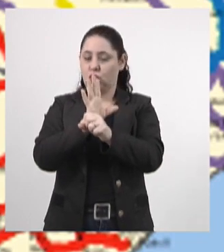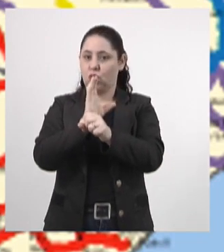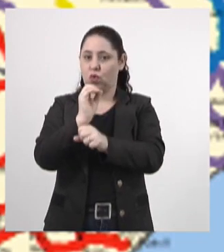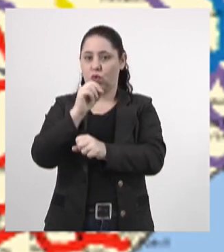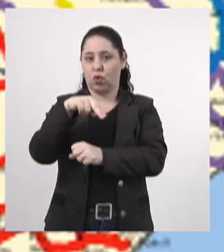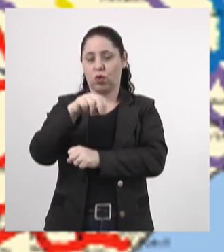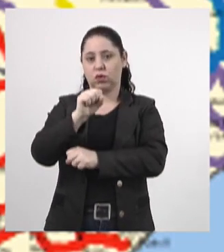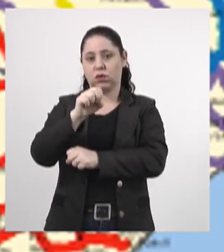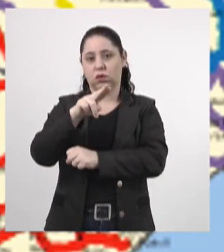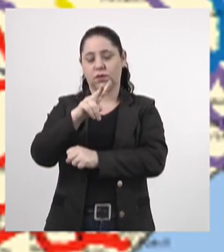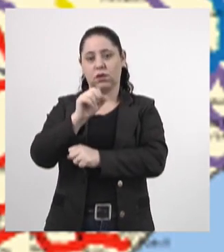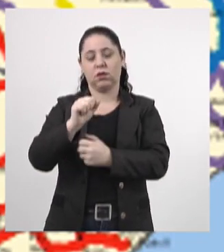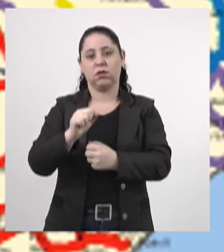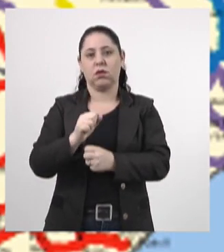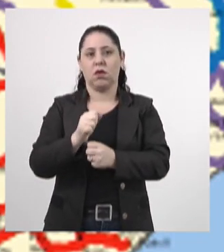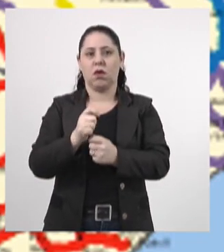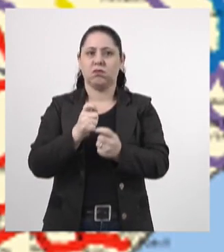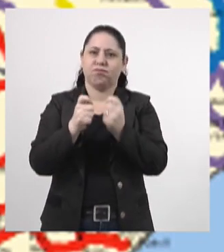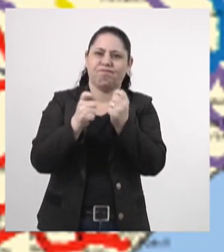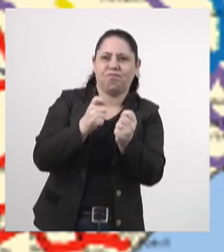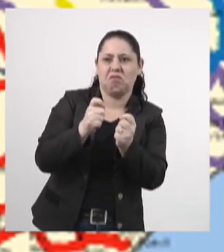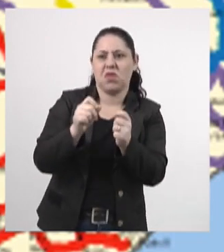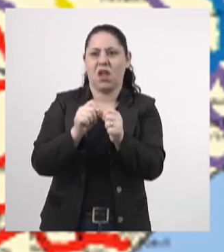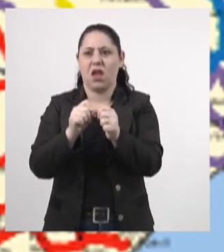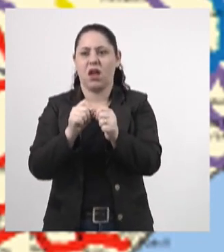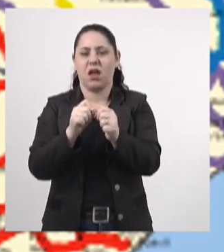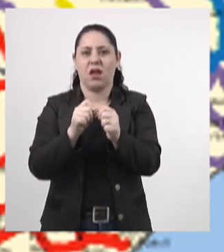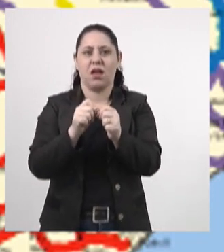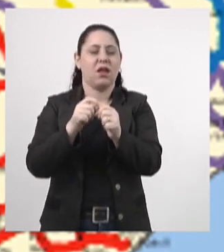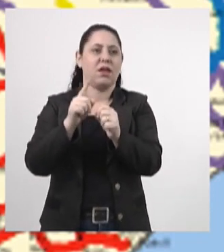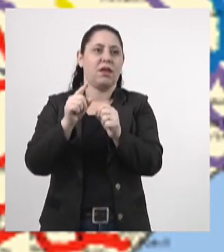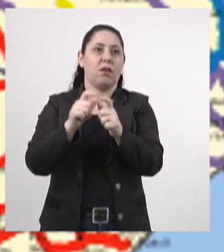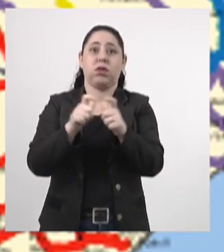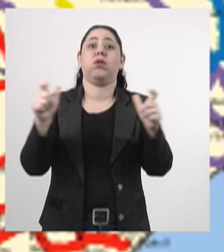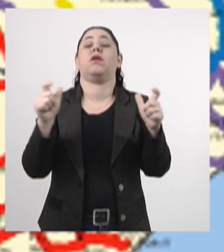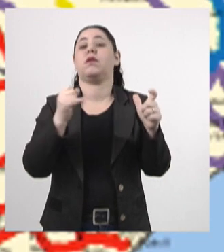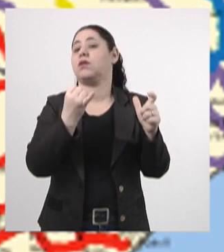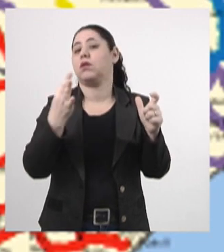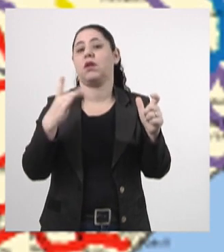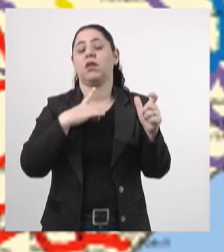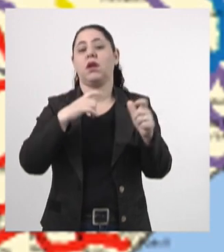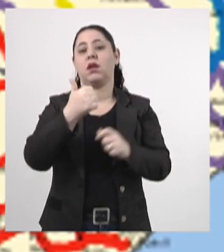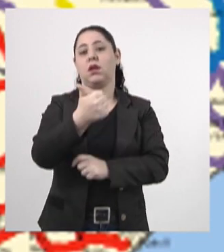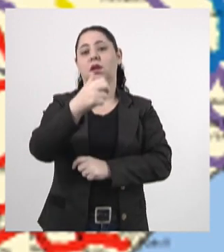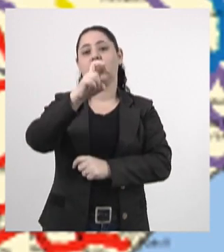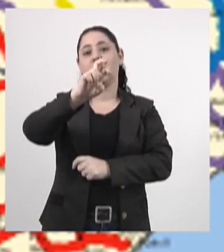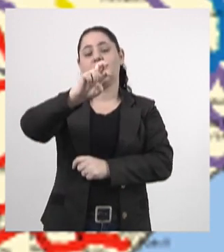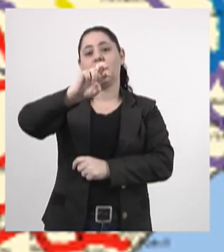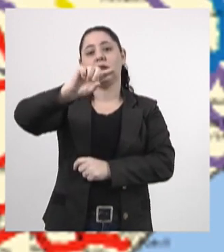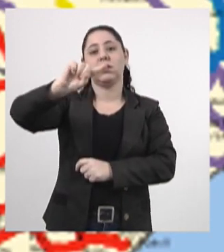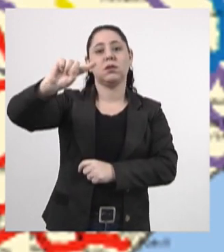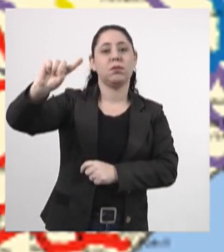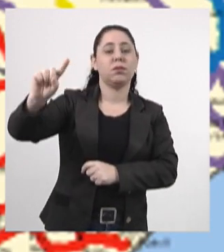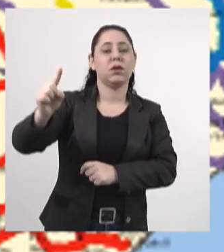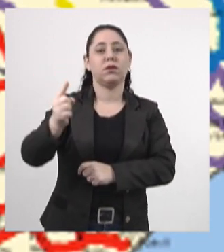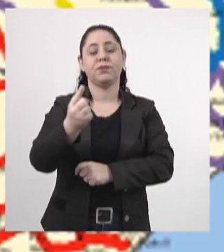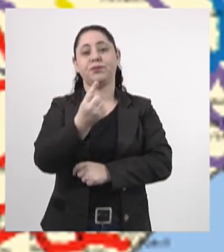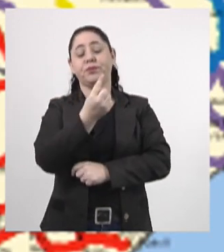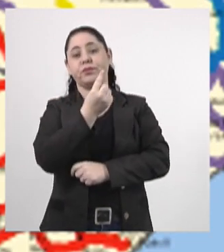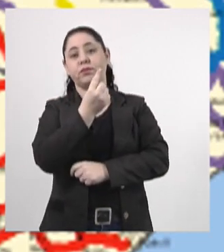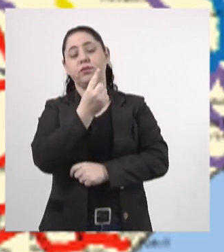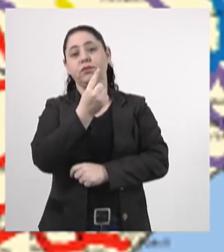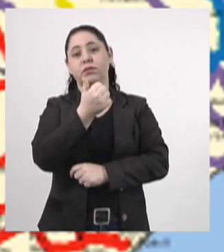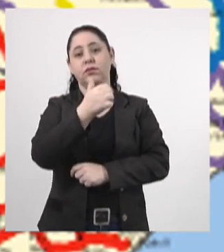Conservador. Sem forçar a barra, sem exagerar nos números. Nós temos 15 bilhões e 100 mil toneladas